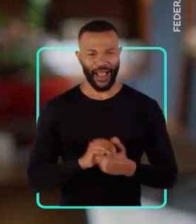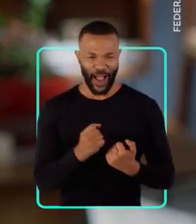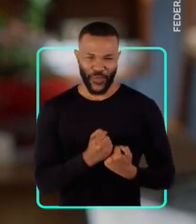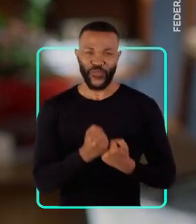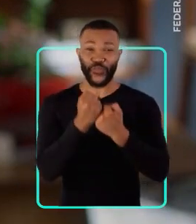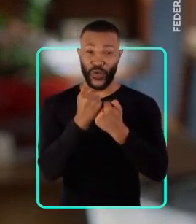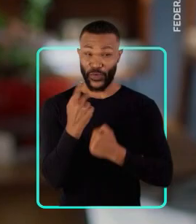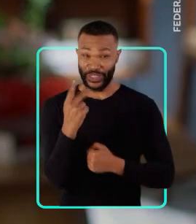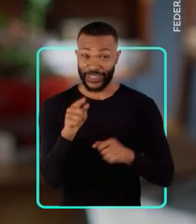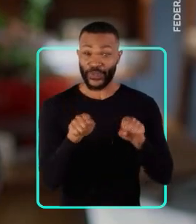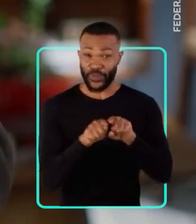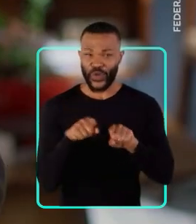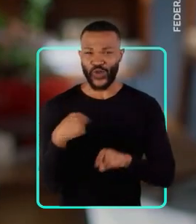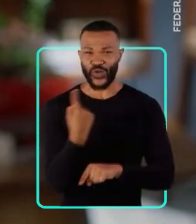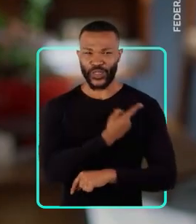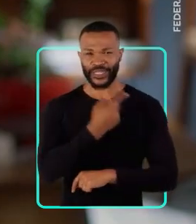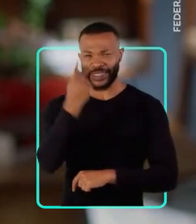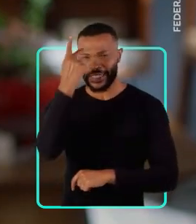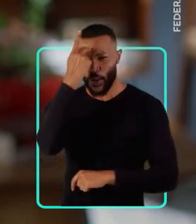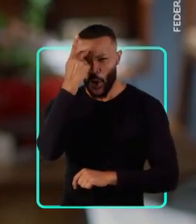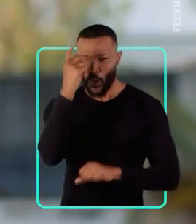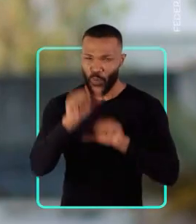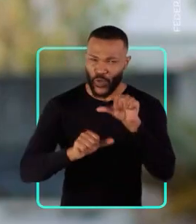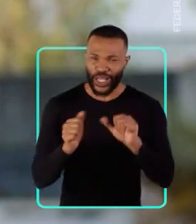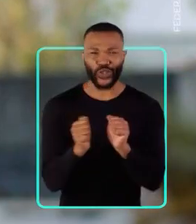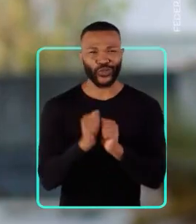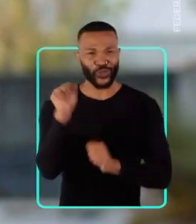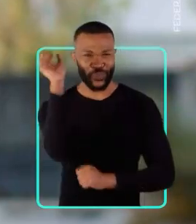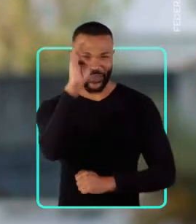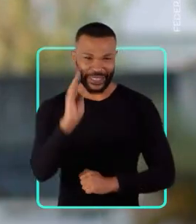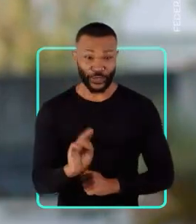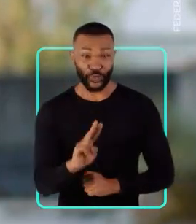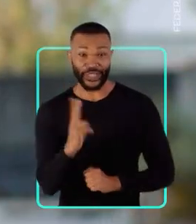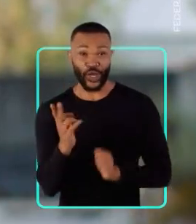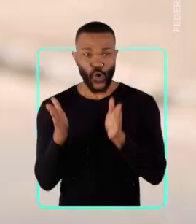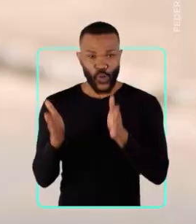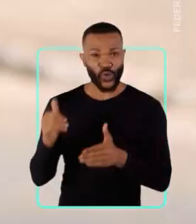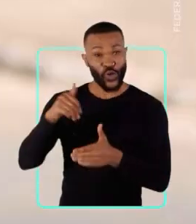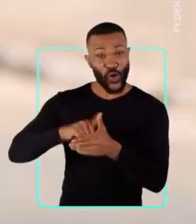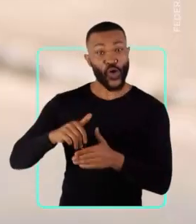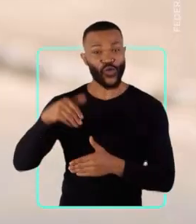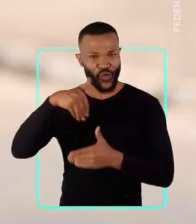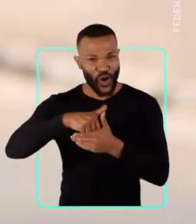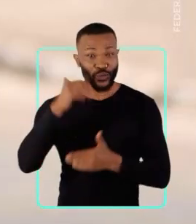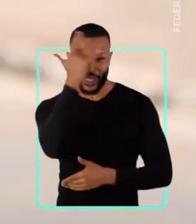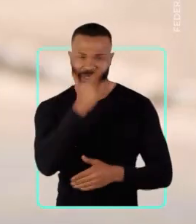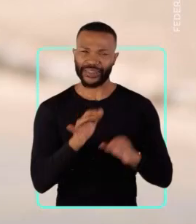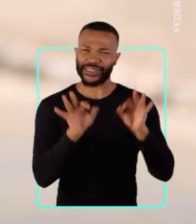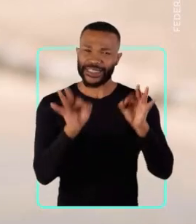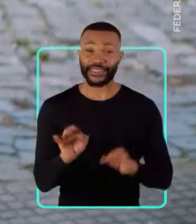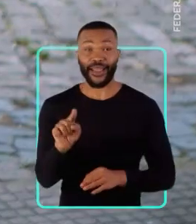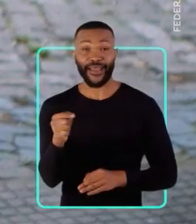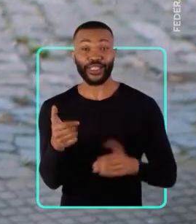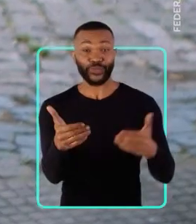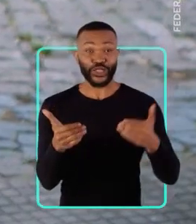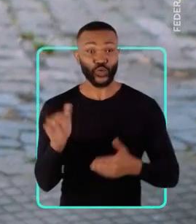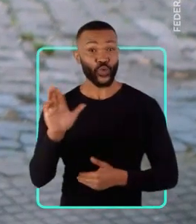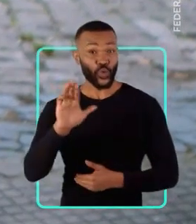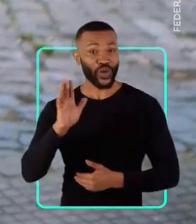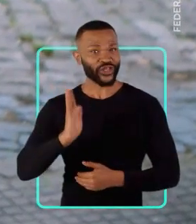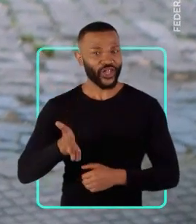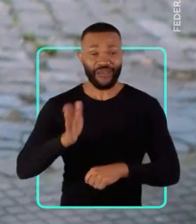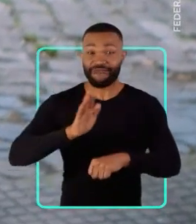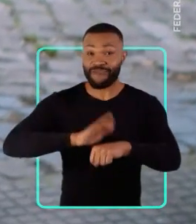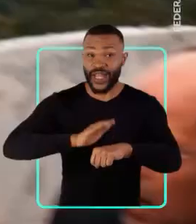seu apoio para a gente mudar São Paulo junto com o Brasil. Agora no segundo é Haddad com certeza. O Haddad foi ministro do Lula. Ele já